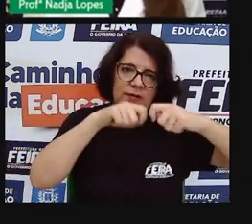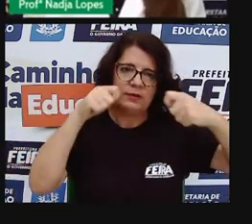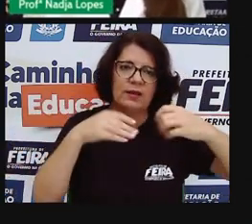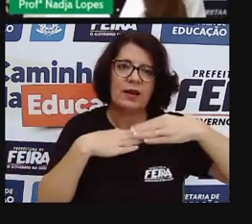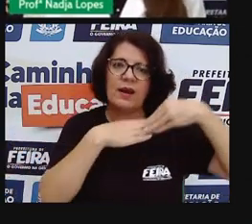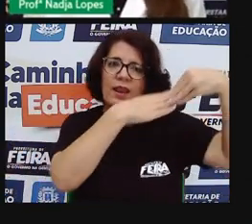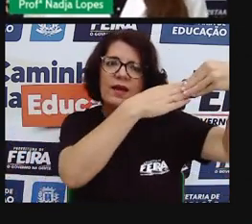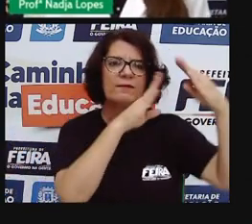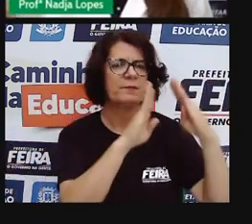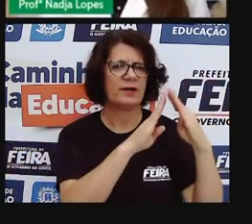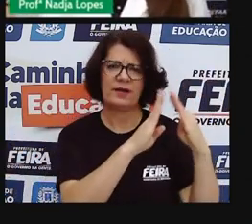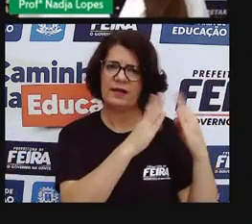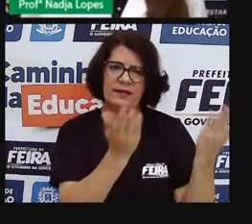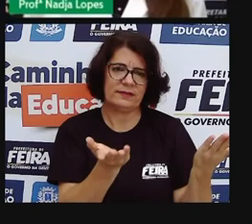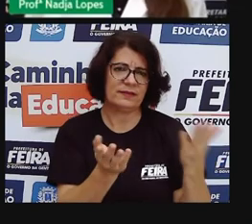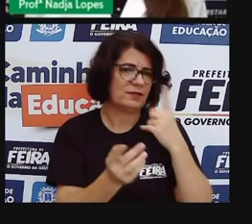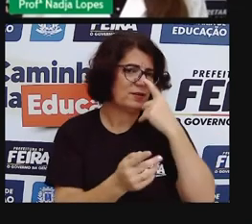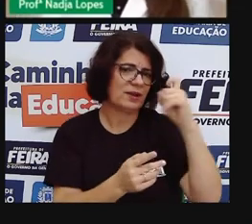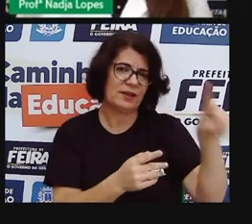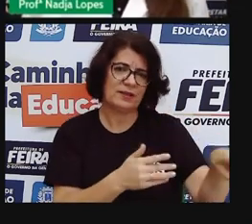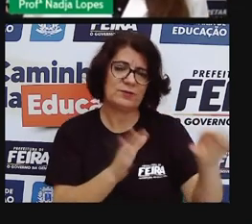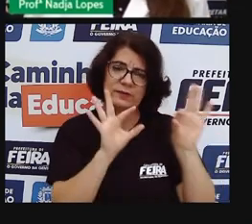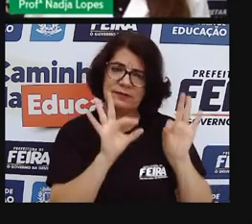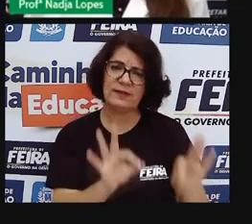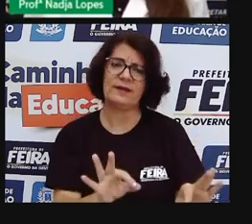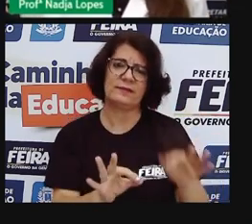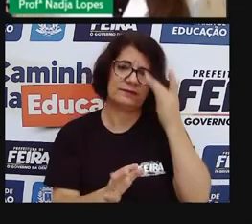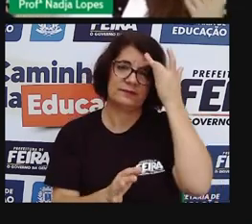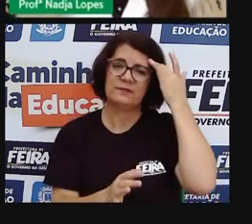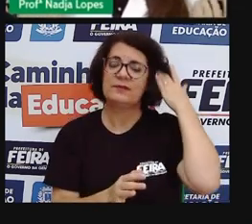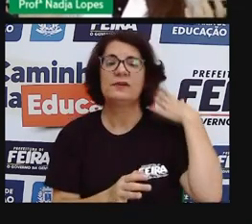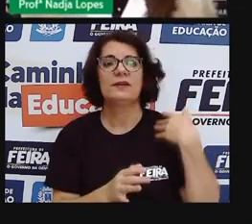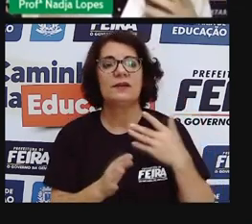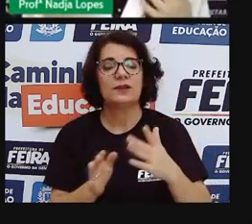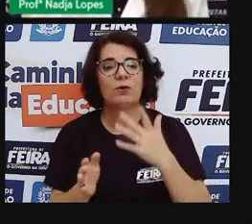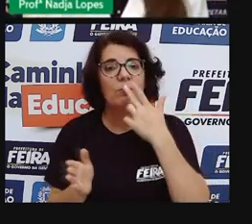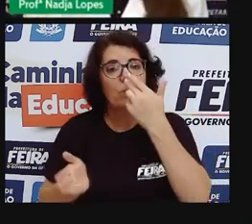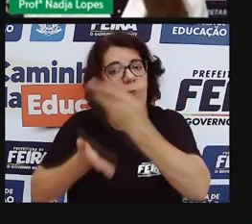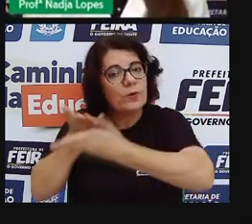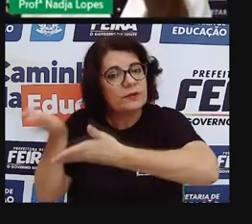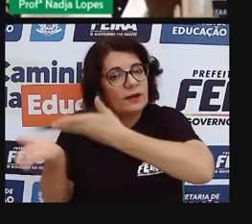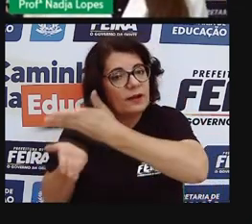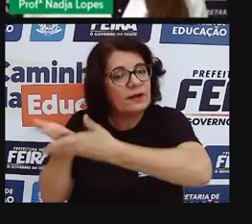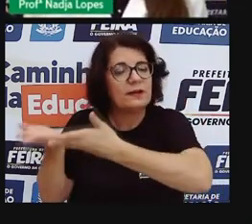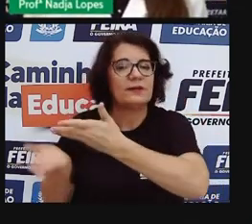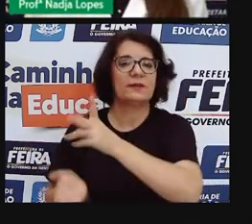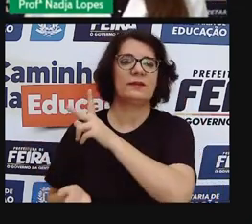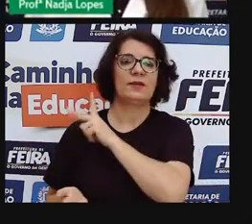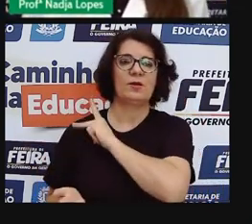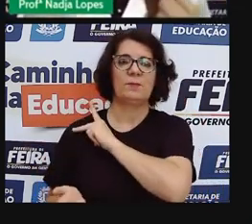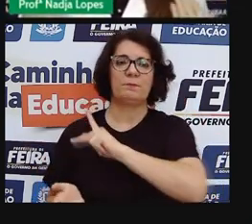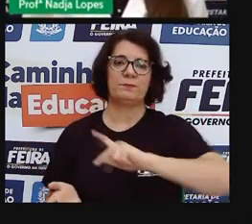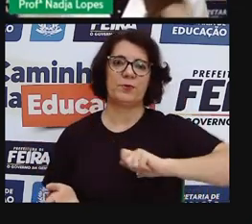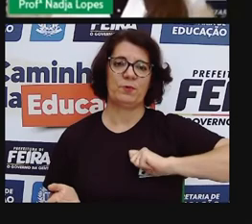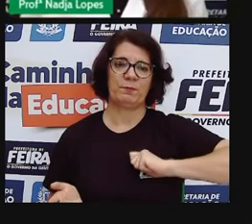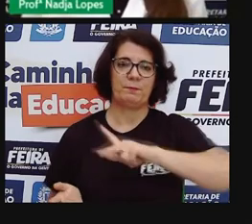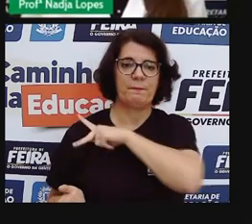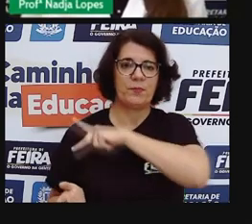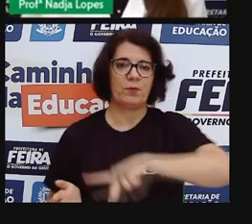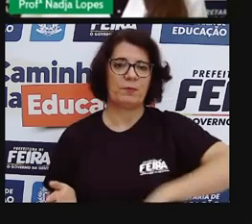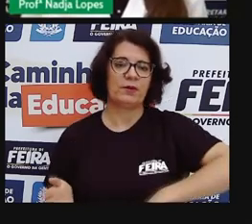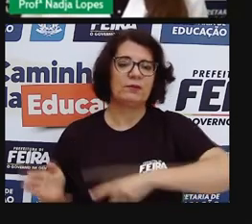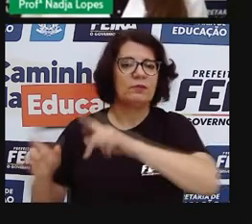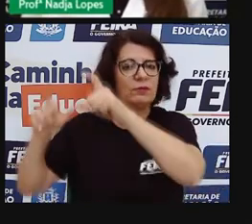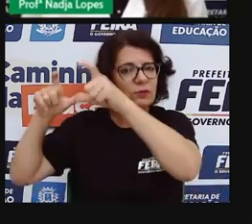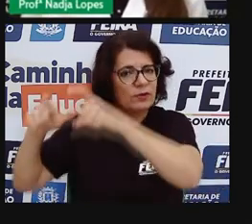descartável no chão, tudo isso é espaço coletivo que a gente está destruindo e o nosso espaço, você que trabalha nesse local, passa a maior parte